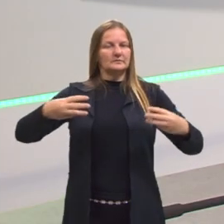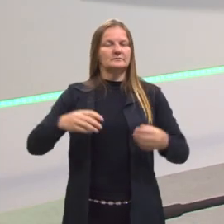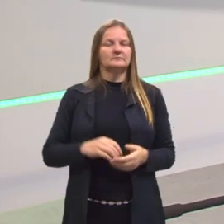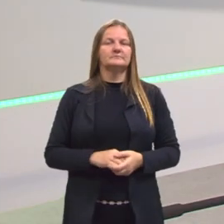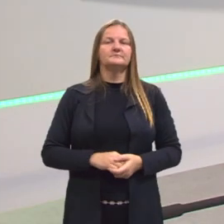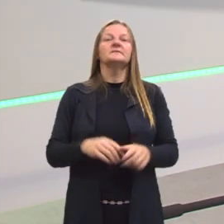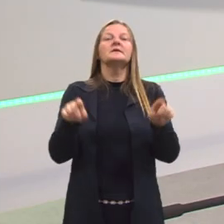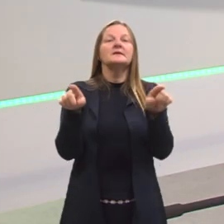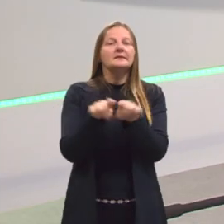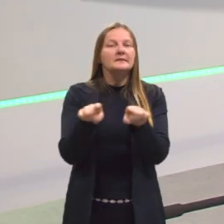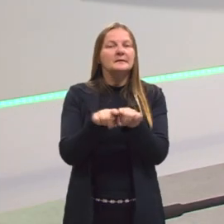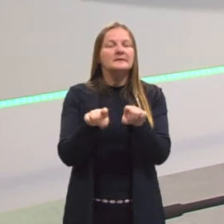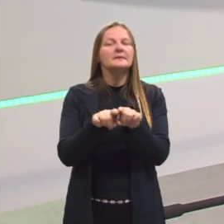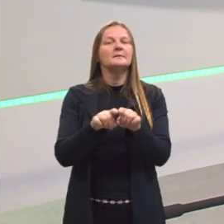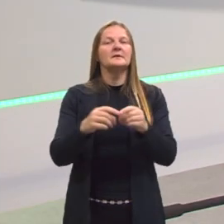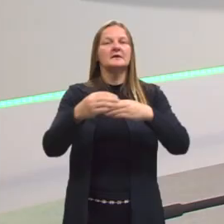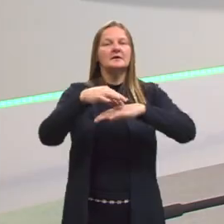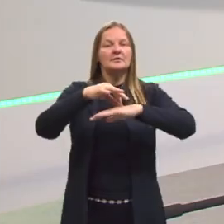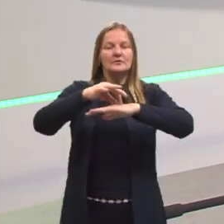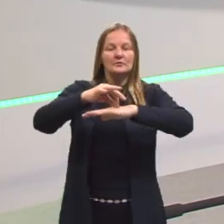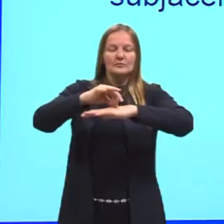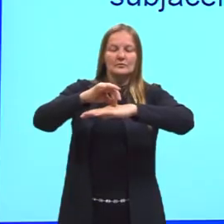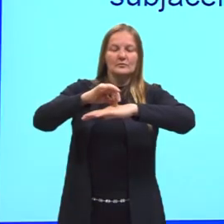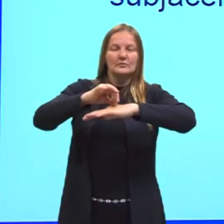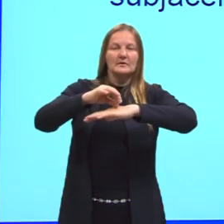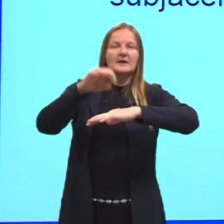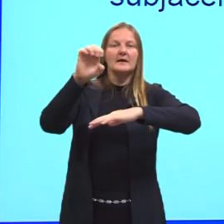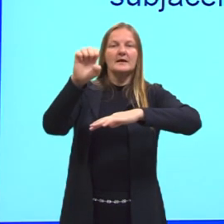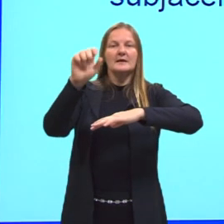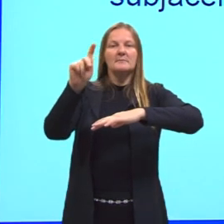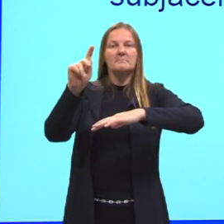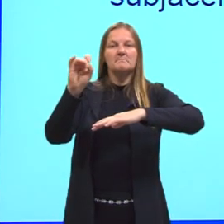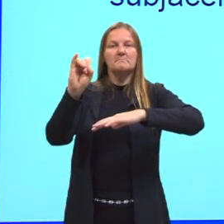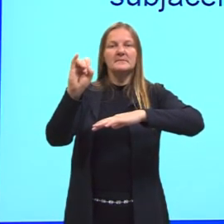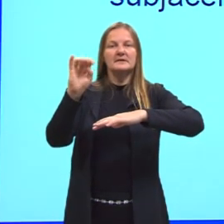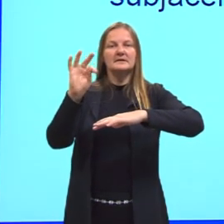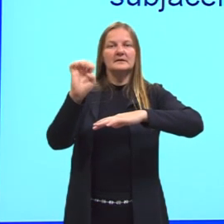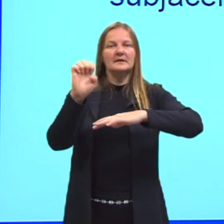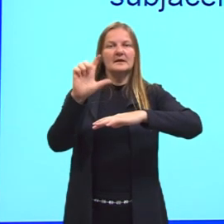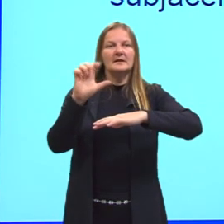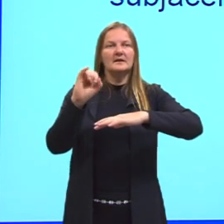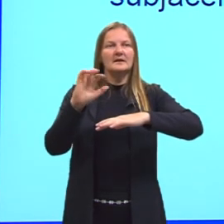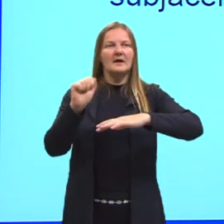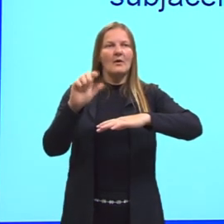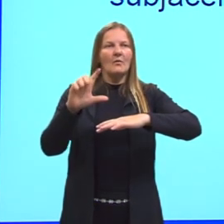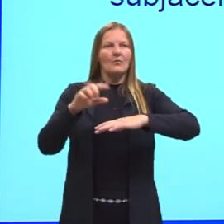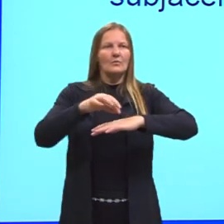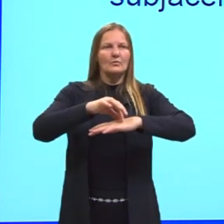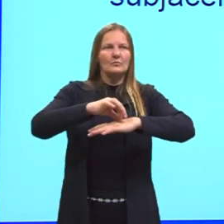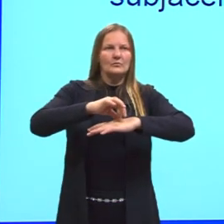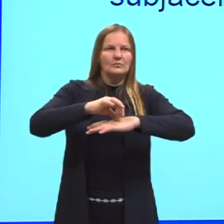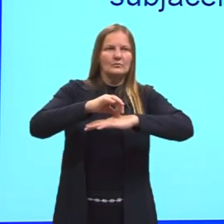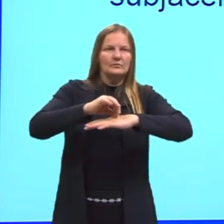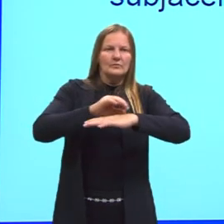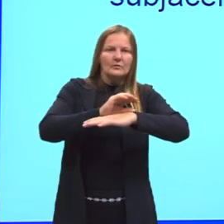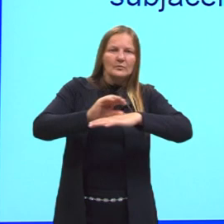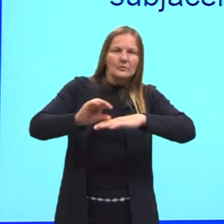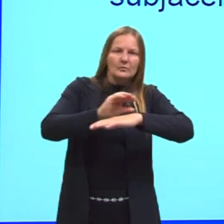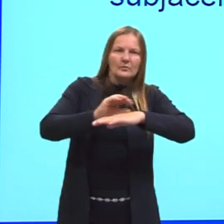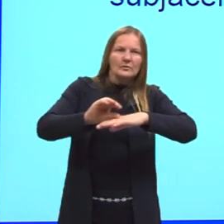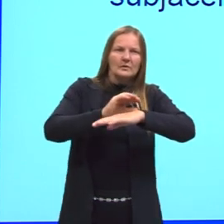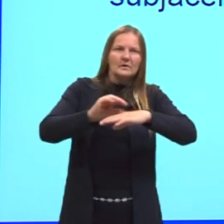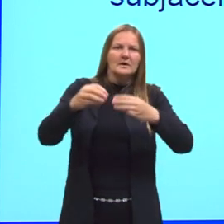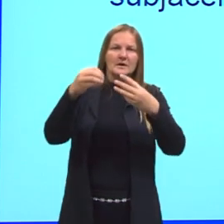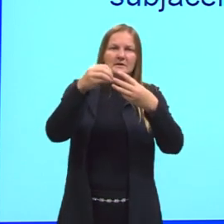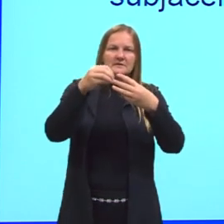Temos também o tecido epitelial, do epitélio. Ele é formado por células justapostas. Olha